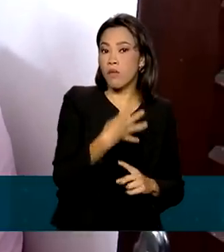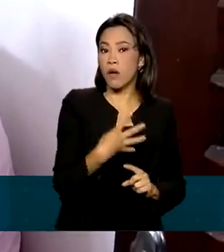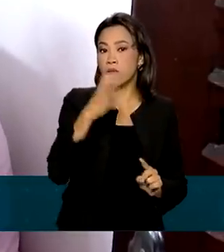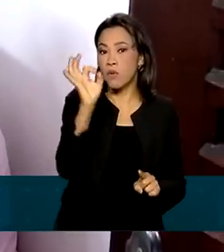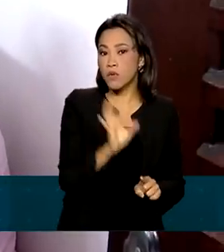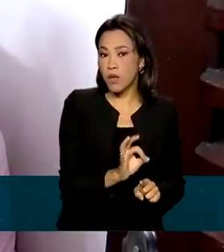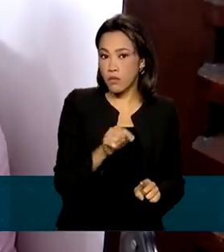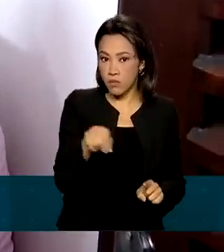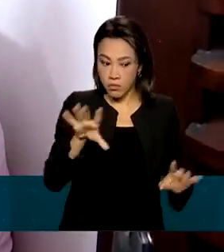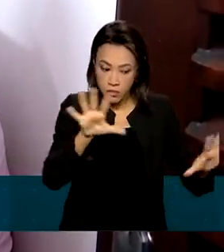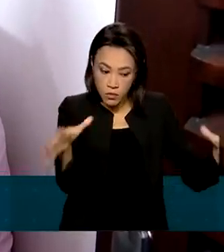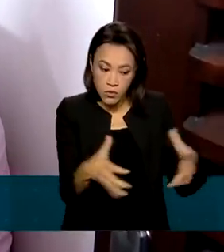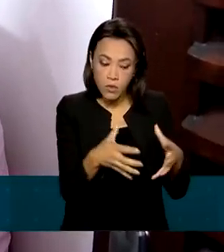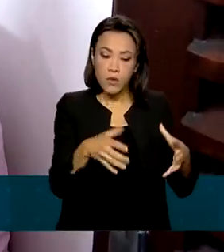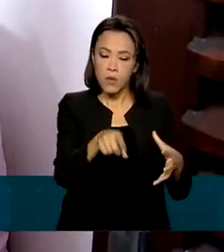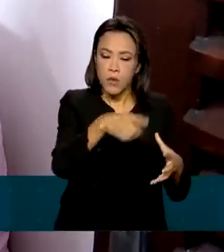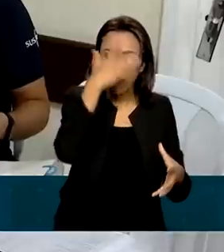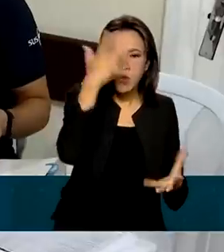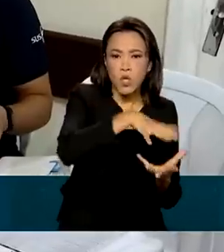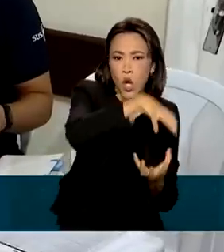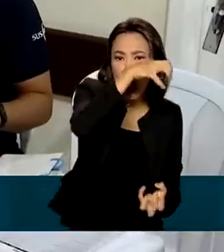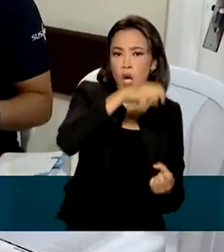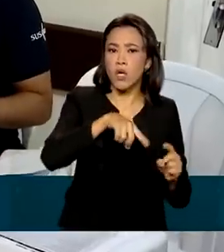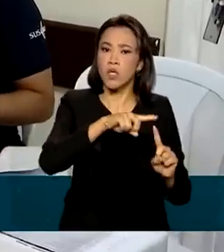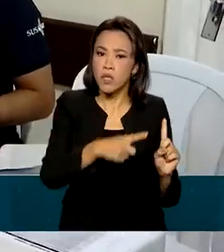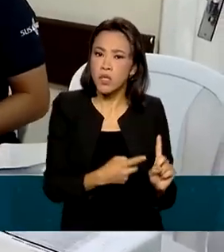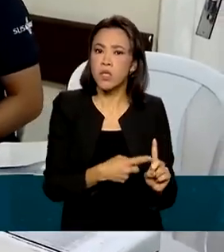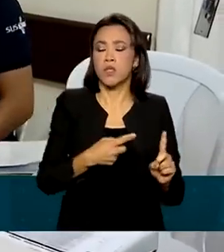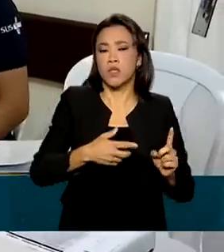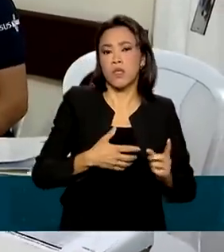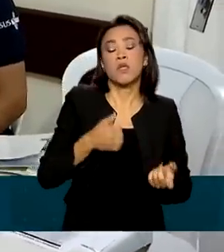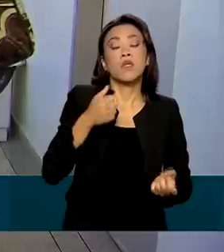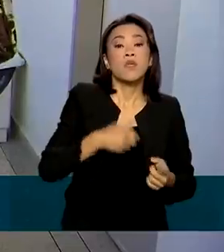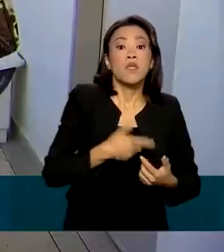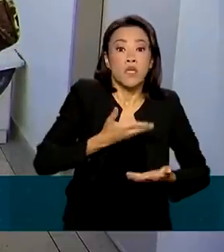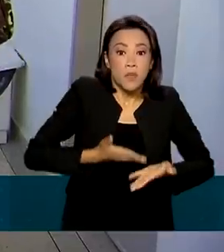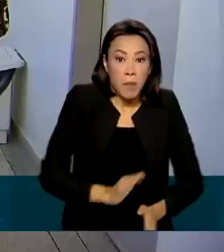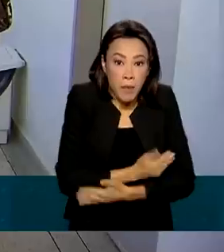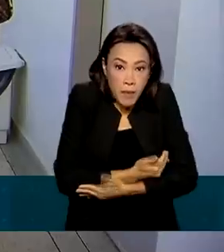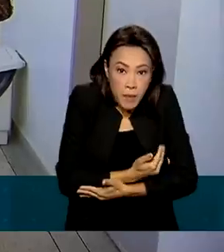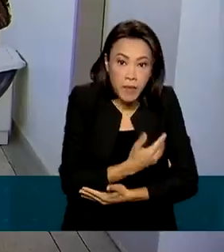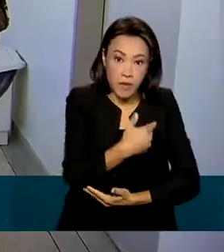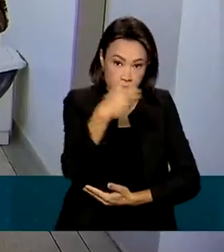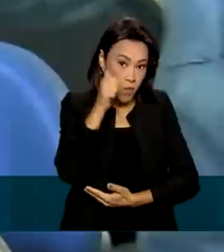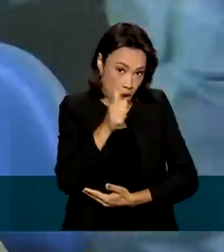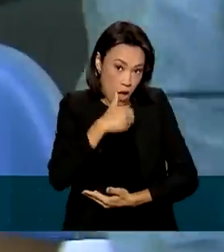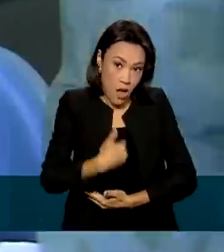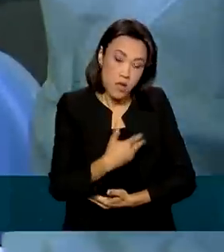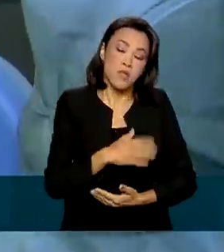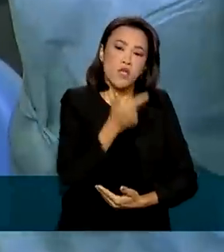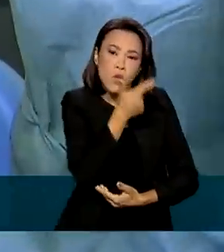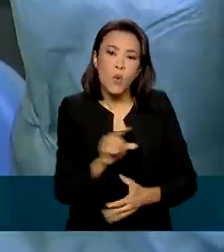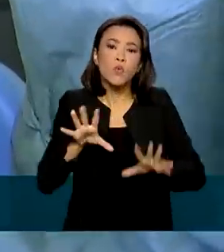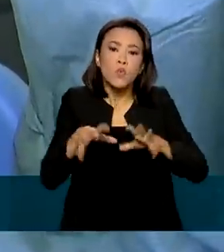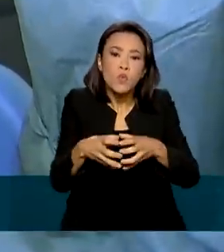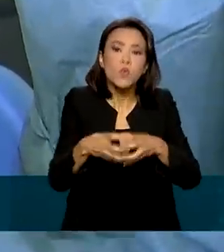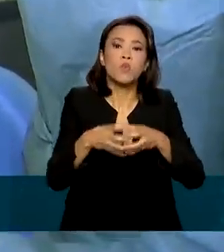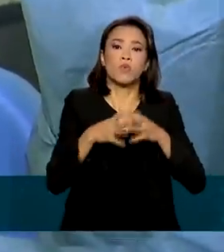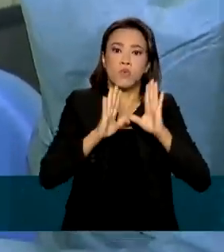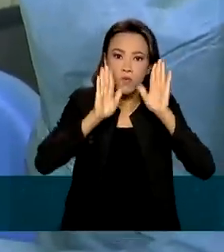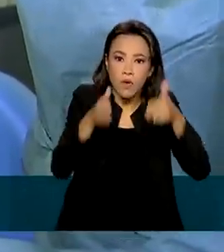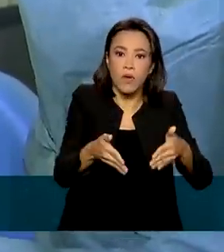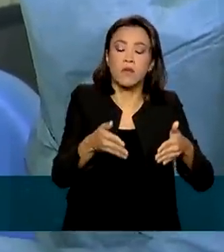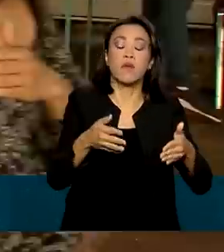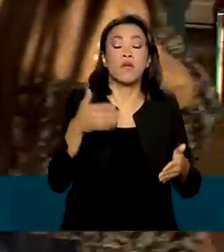público-alvo, formado por idosos, puérperas, gestantes, pessoas com deficiência, entre outros grupos prioritários. A meta do governo, nesse